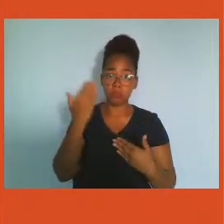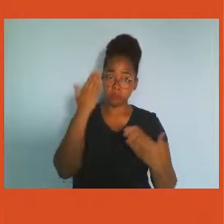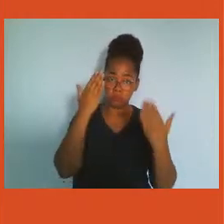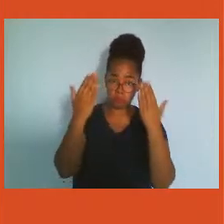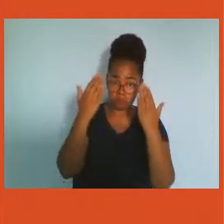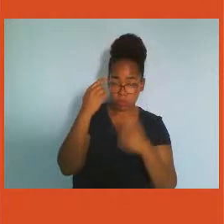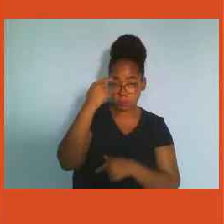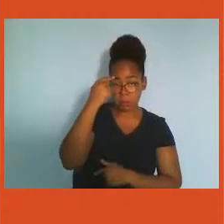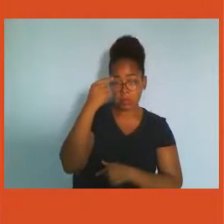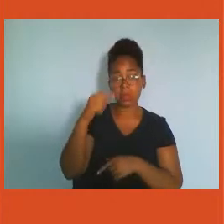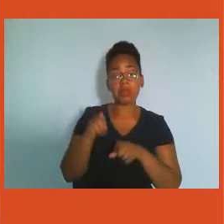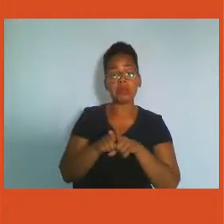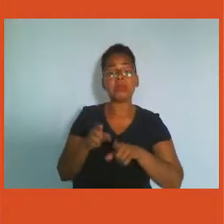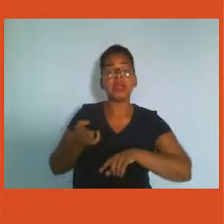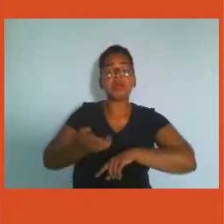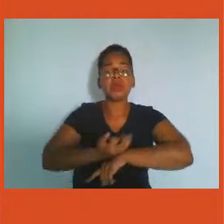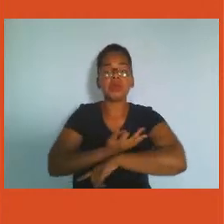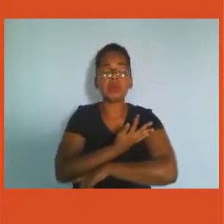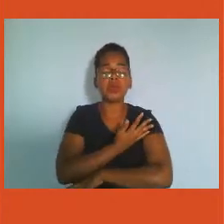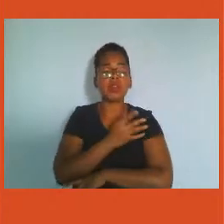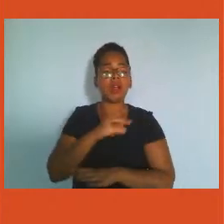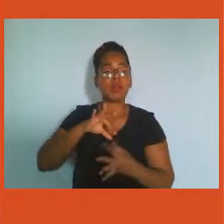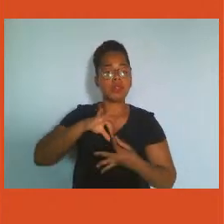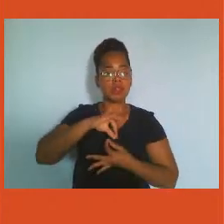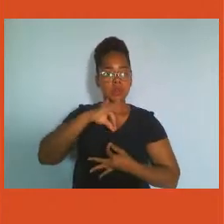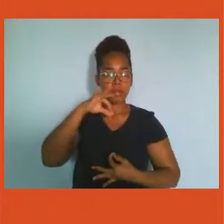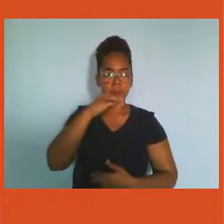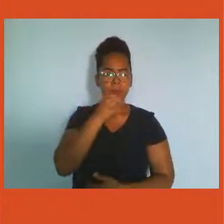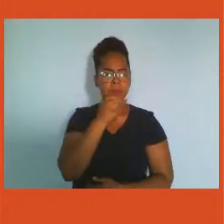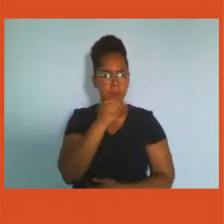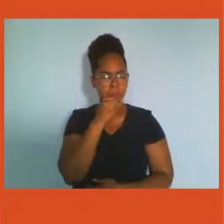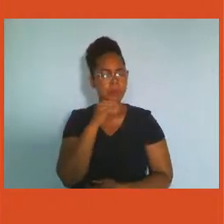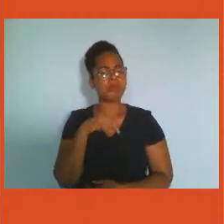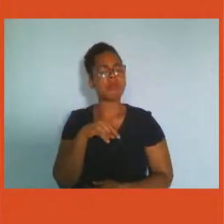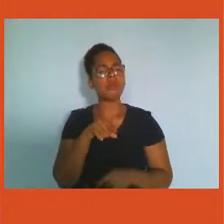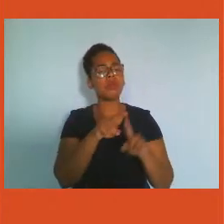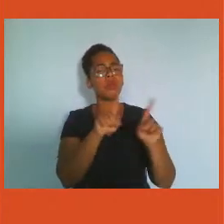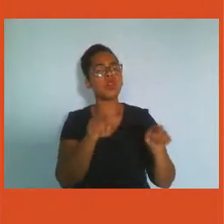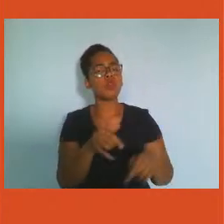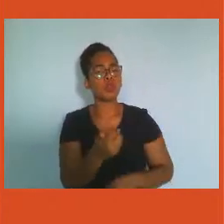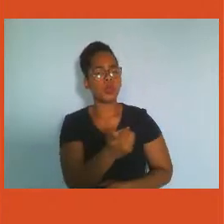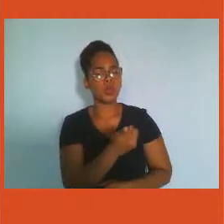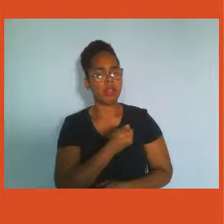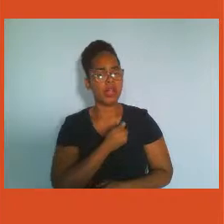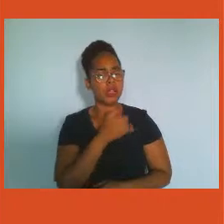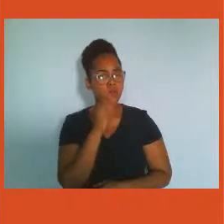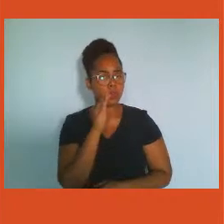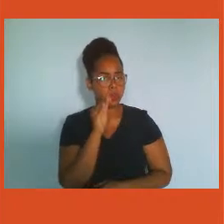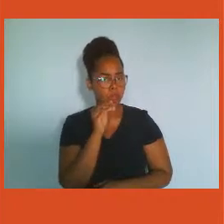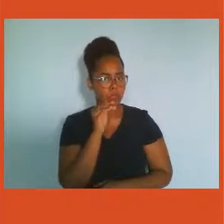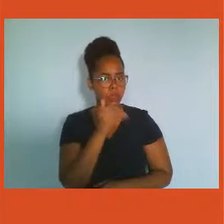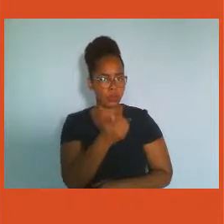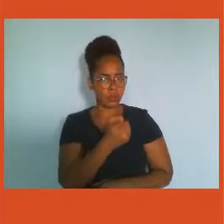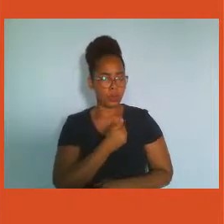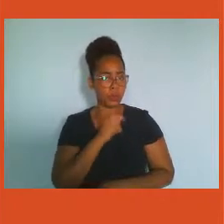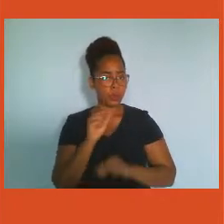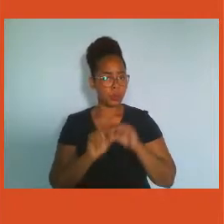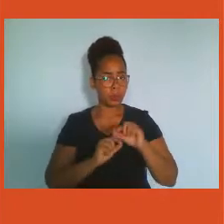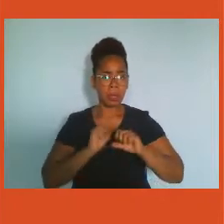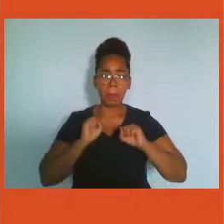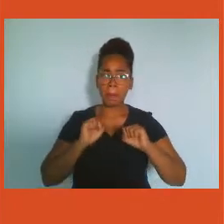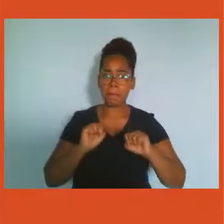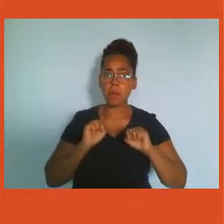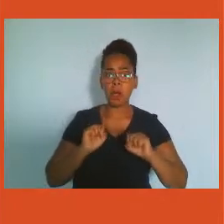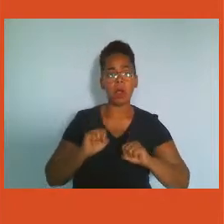exemplo, colaboradores, por exemplo, em home office, você pode oferecer atividades envolvendo ergonomia, ginástica